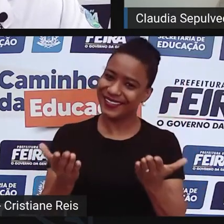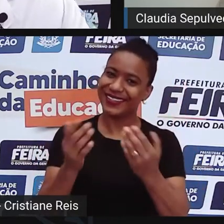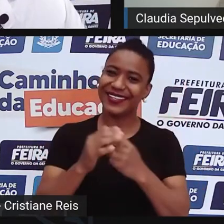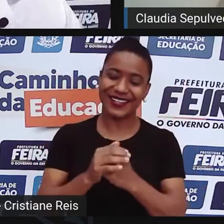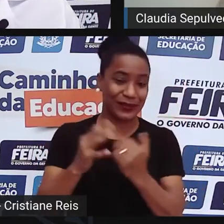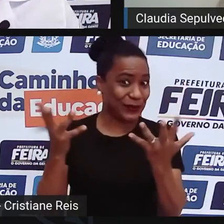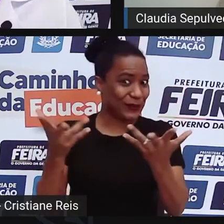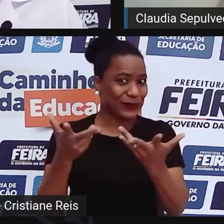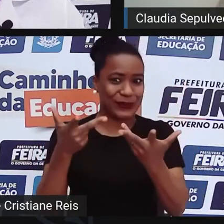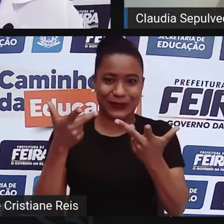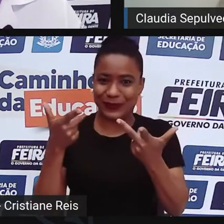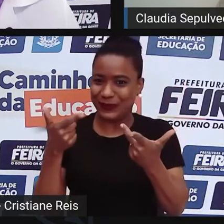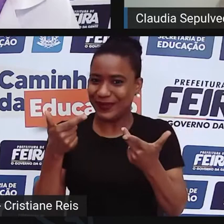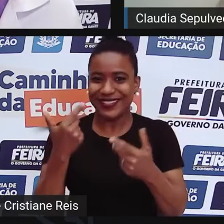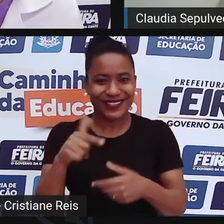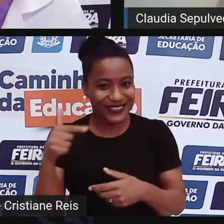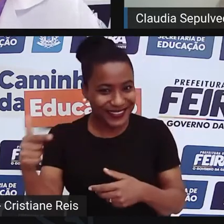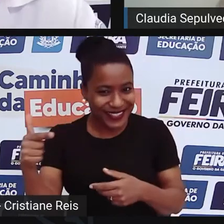Mas vamos lá.